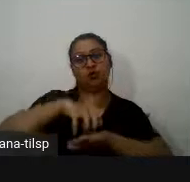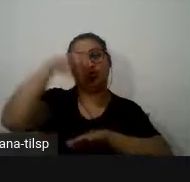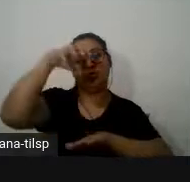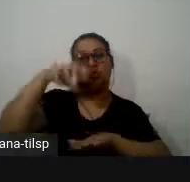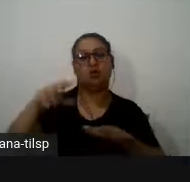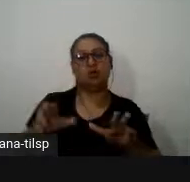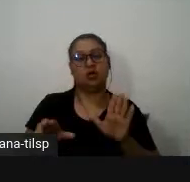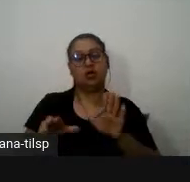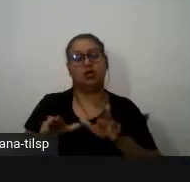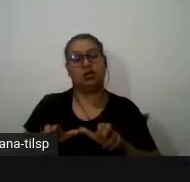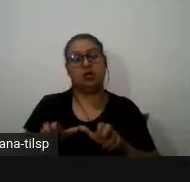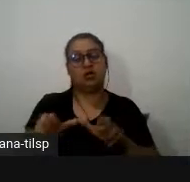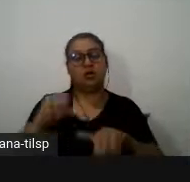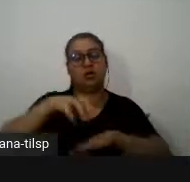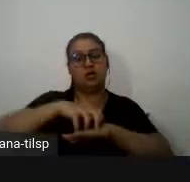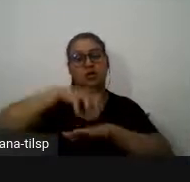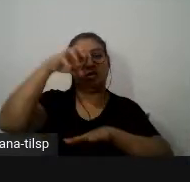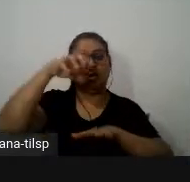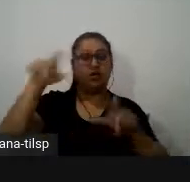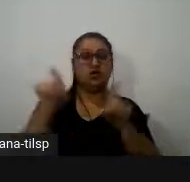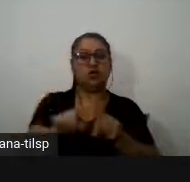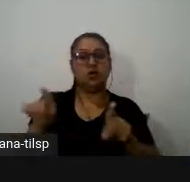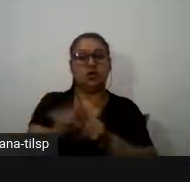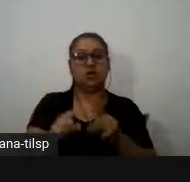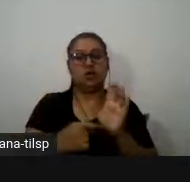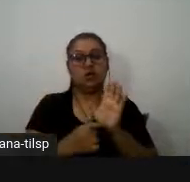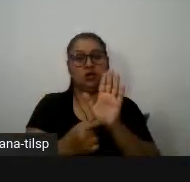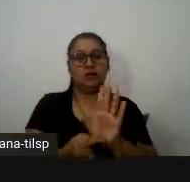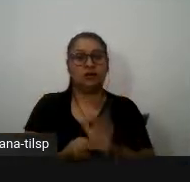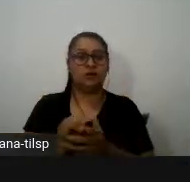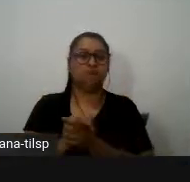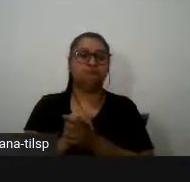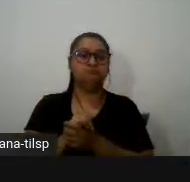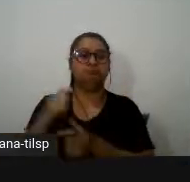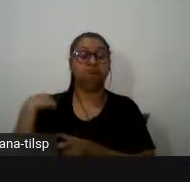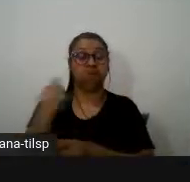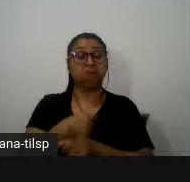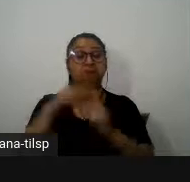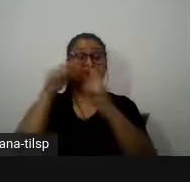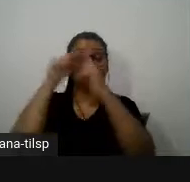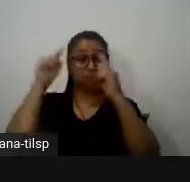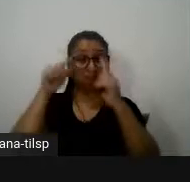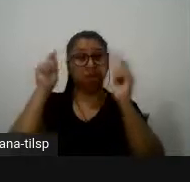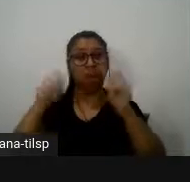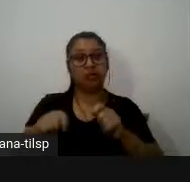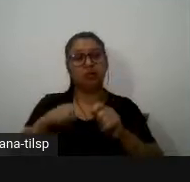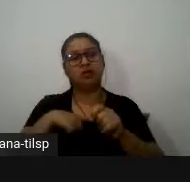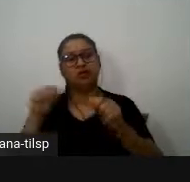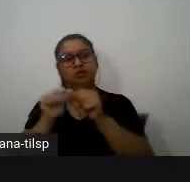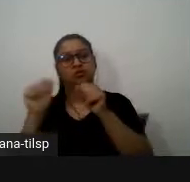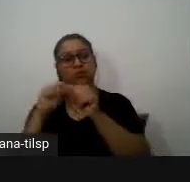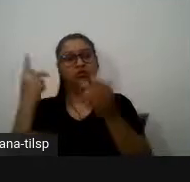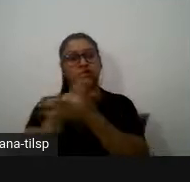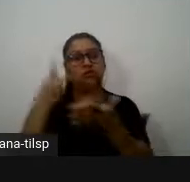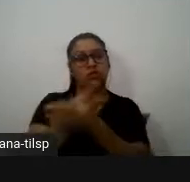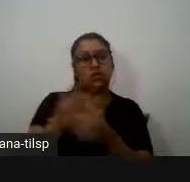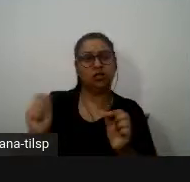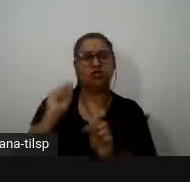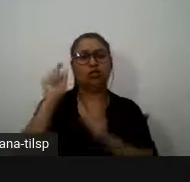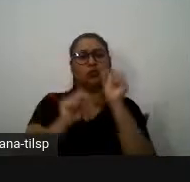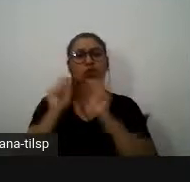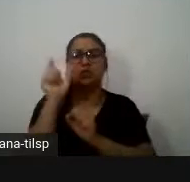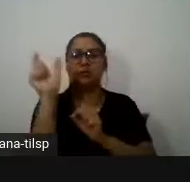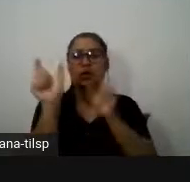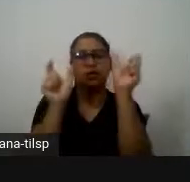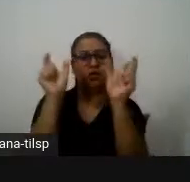parâmetros de análise que eu vou apresentar de seguida identificamos as regularidades ou seja quais eram os elementos comuns a